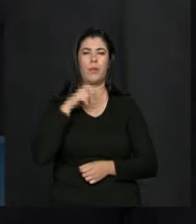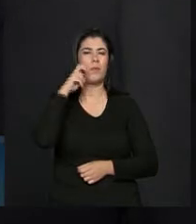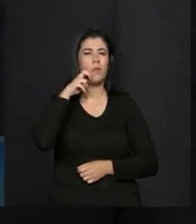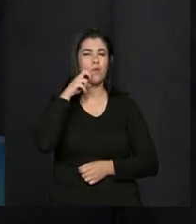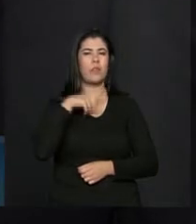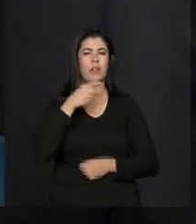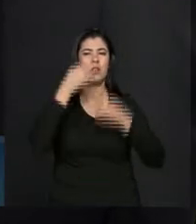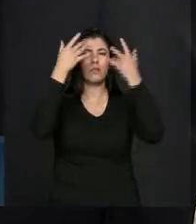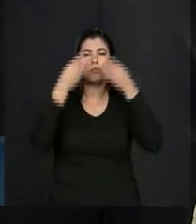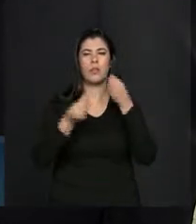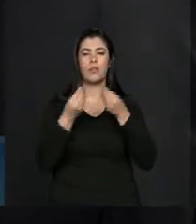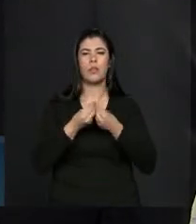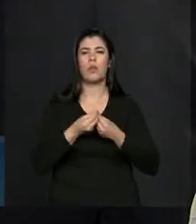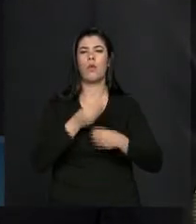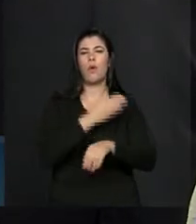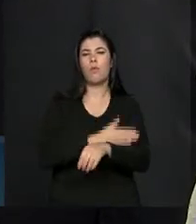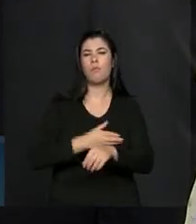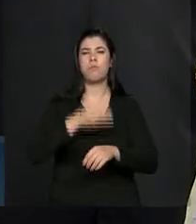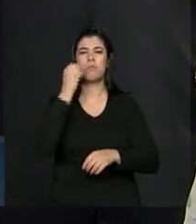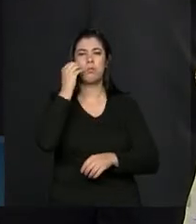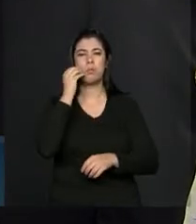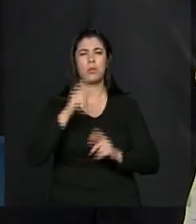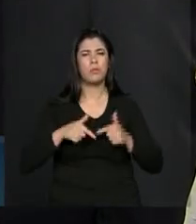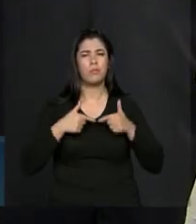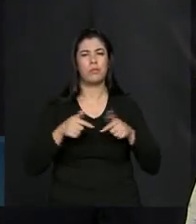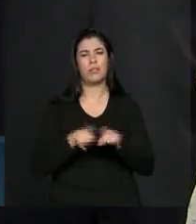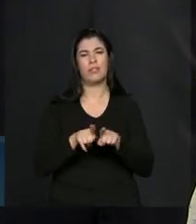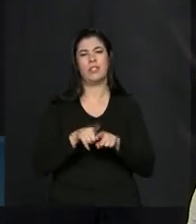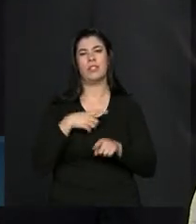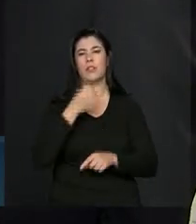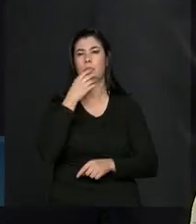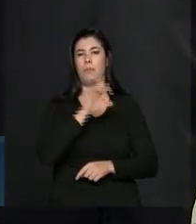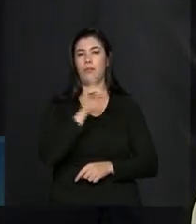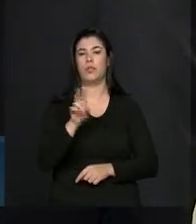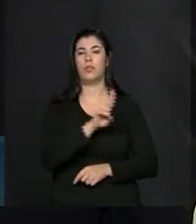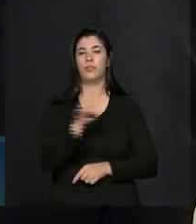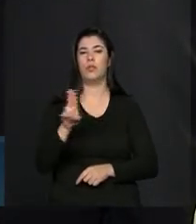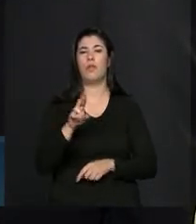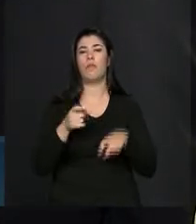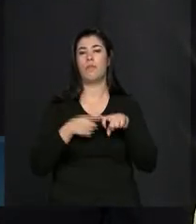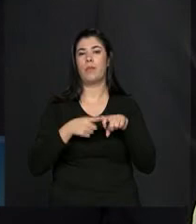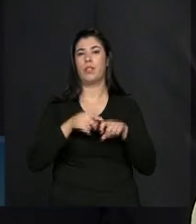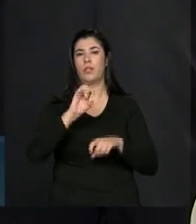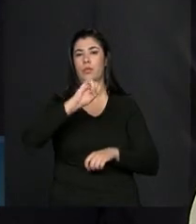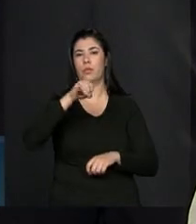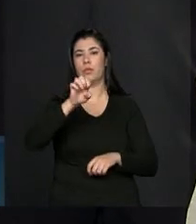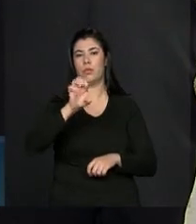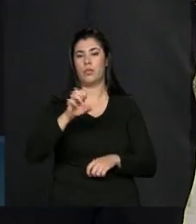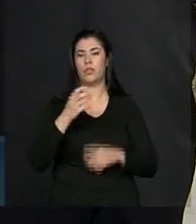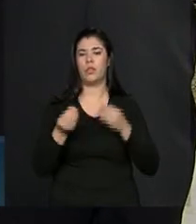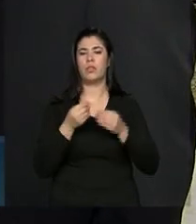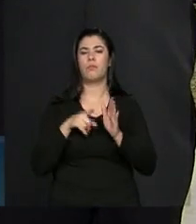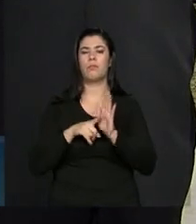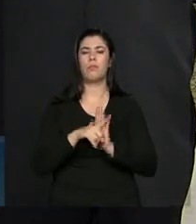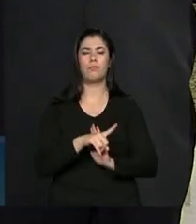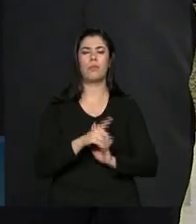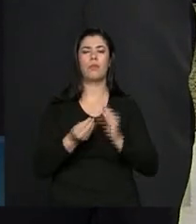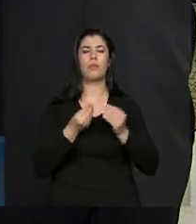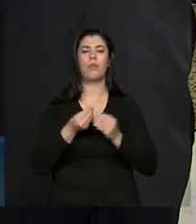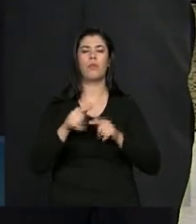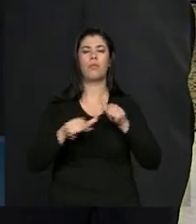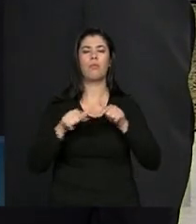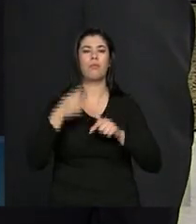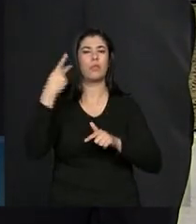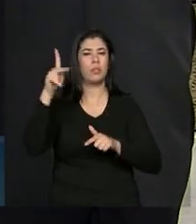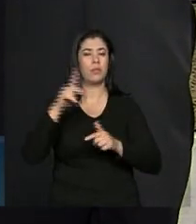dessa rotina, desses desafios do programa. Bom dia, doutor José. Como é que funciona lá a sua atuação no Rio Grande do Norte?